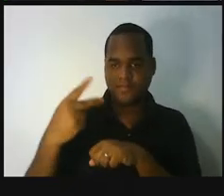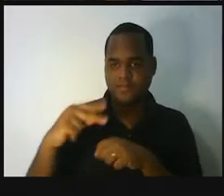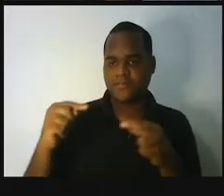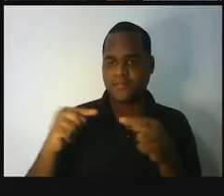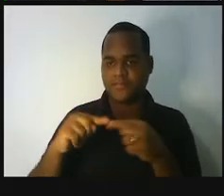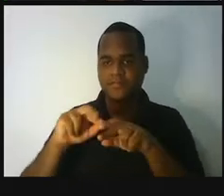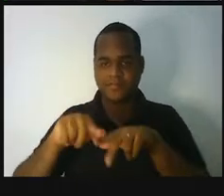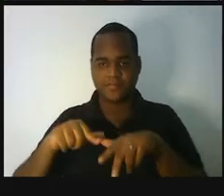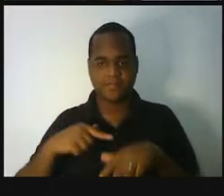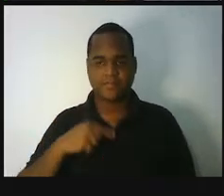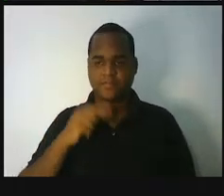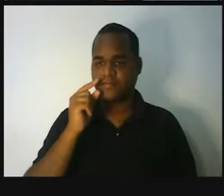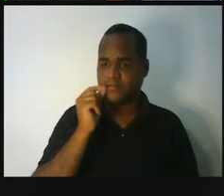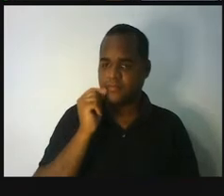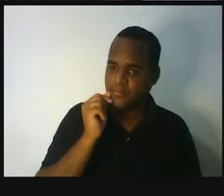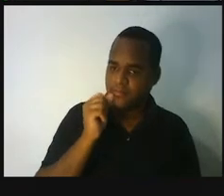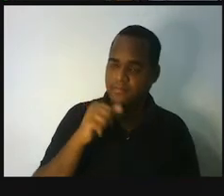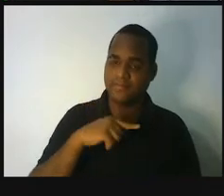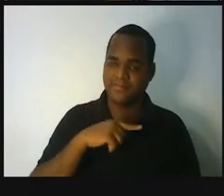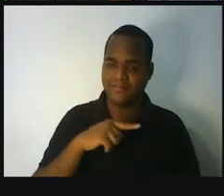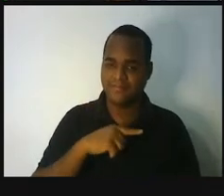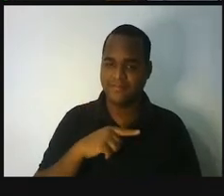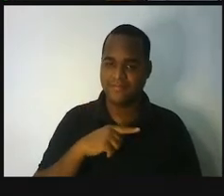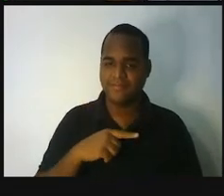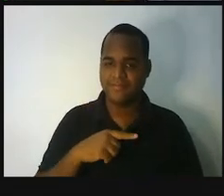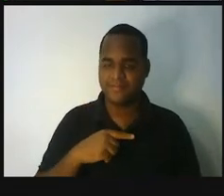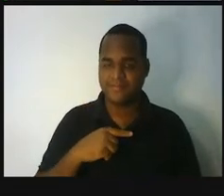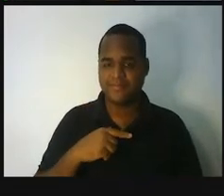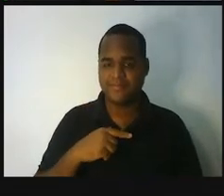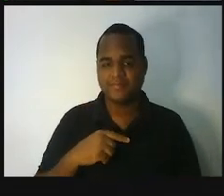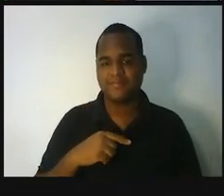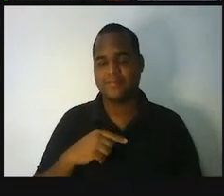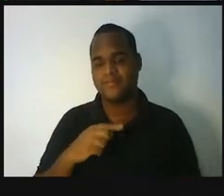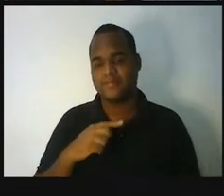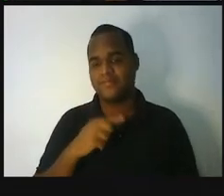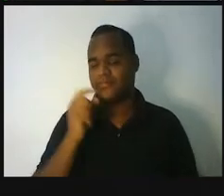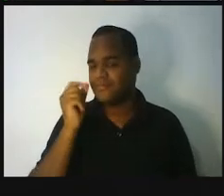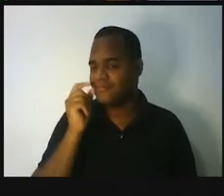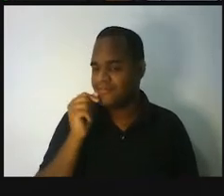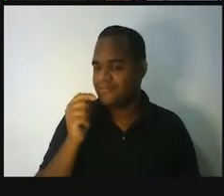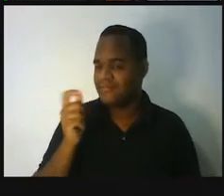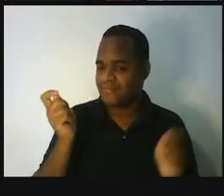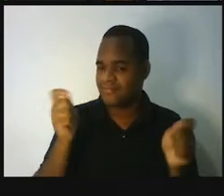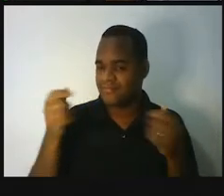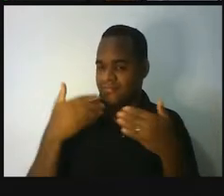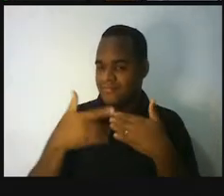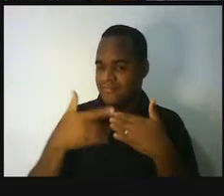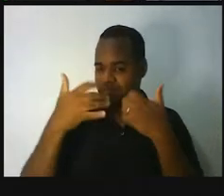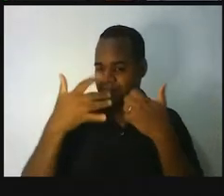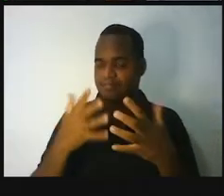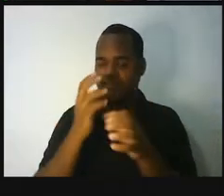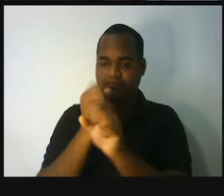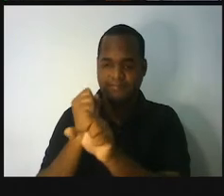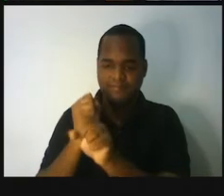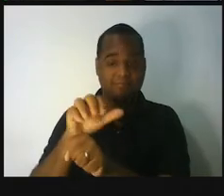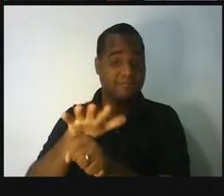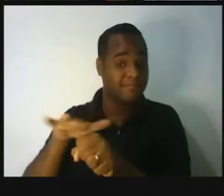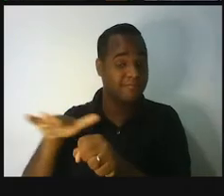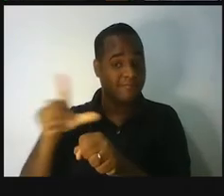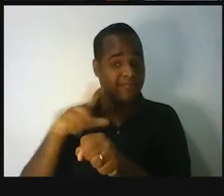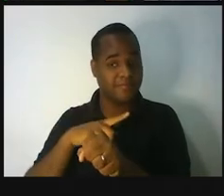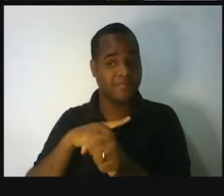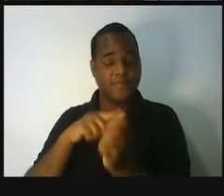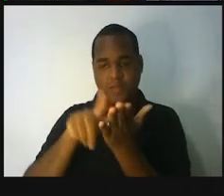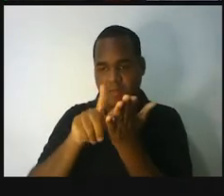papel e lápis, né? As pontinhas você pode fazer pela calculadora, se não tiver pela calculadora, faz as pontinhas mesmas aí. Aí no